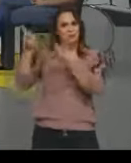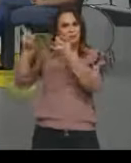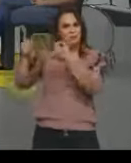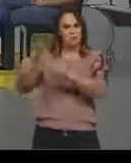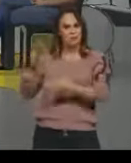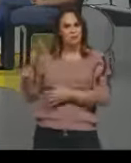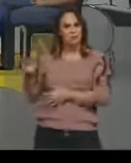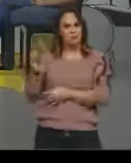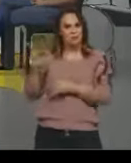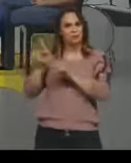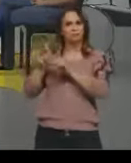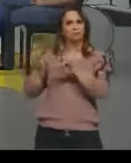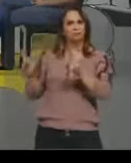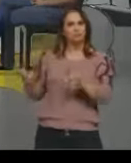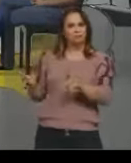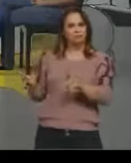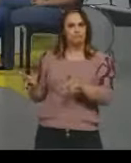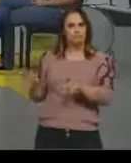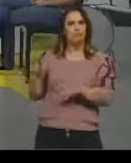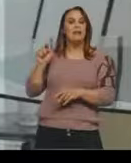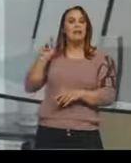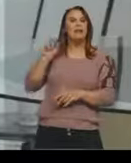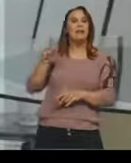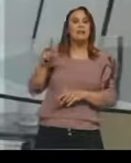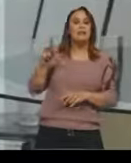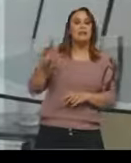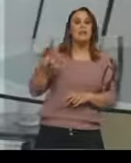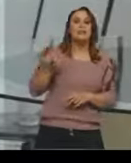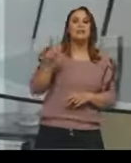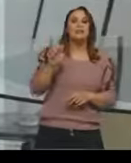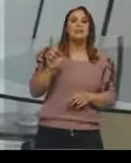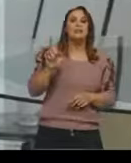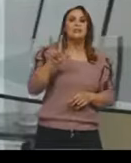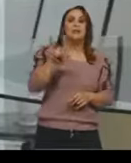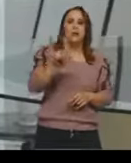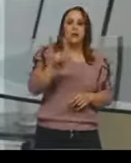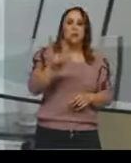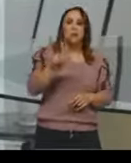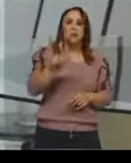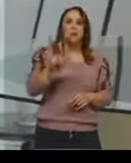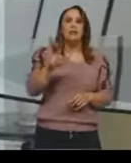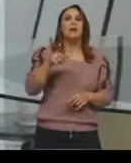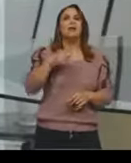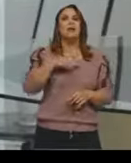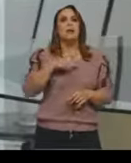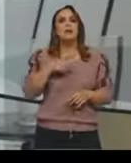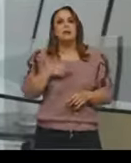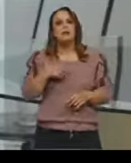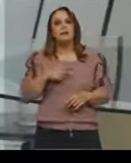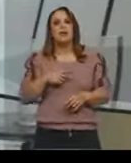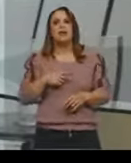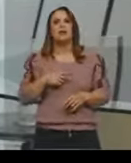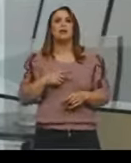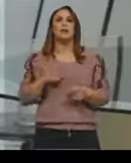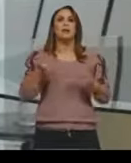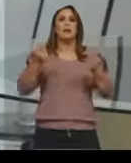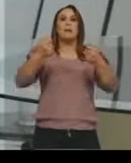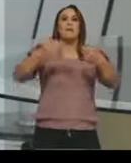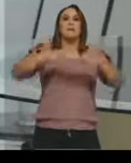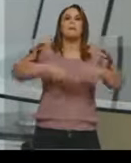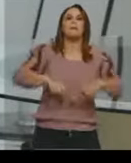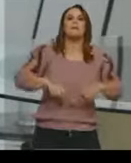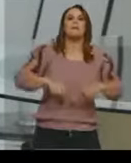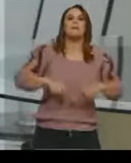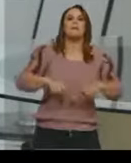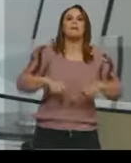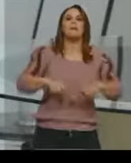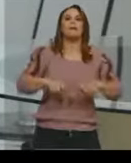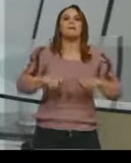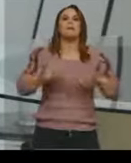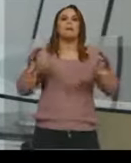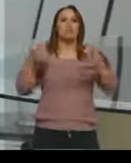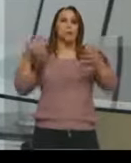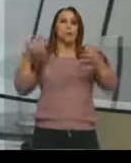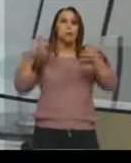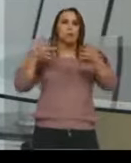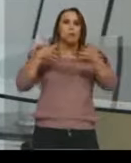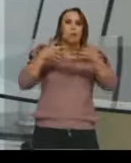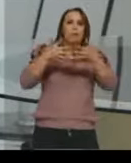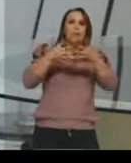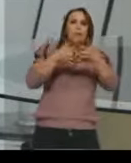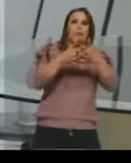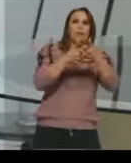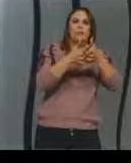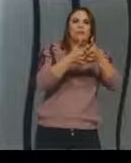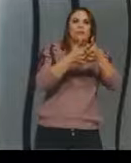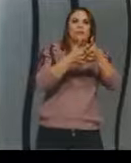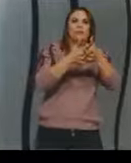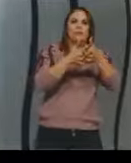gel de agarose que é preparado, ele tem uma certa permeabilidade que vai permitir a movimentação dos fragmentos de DNA que